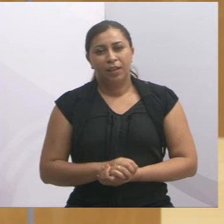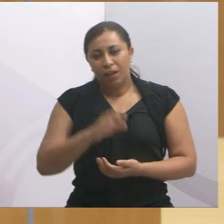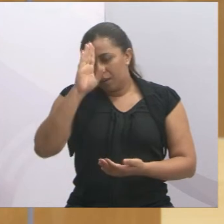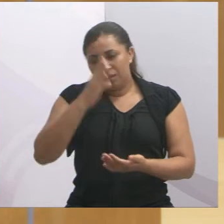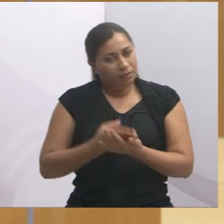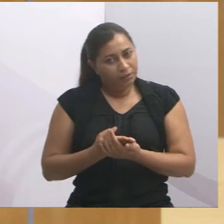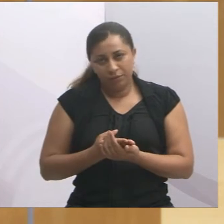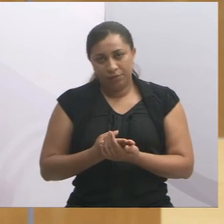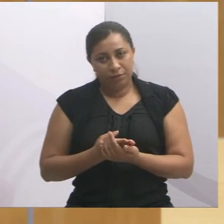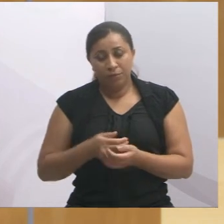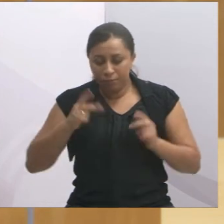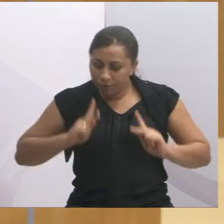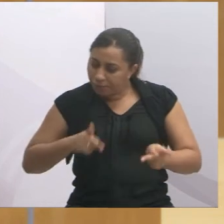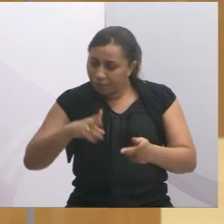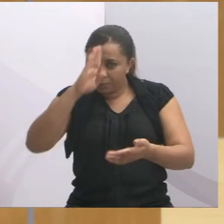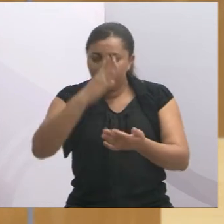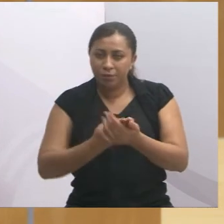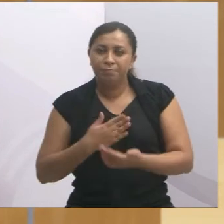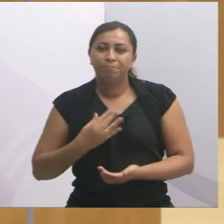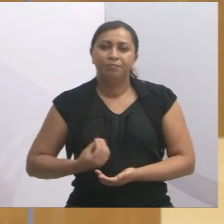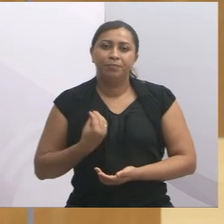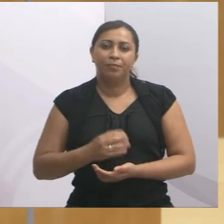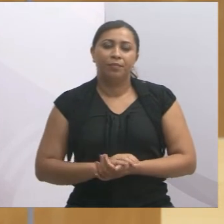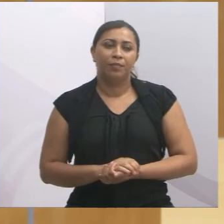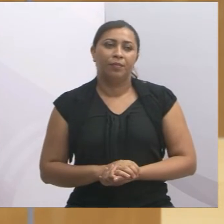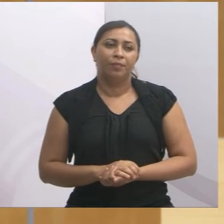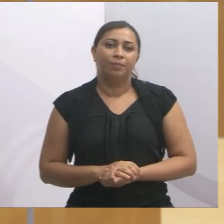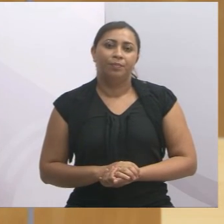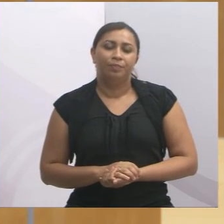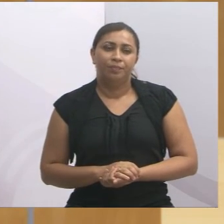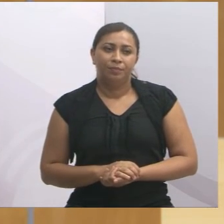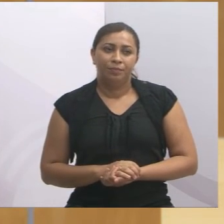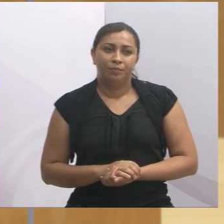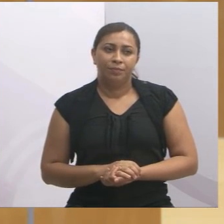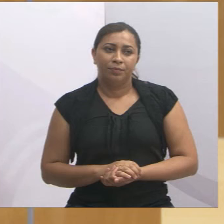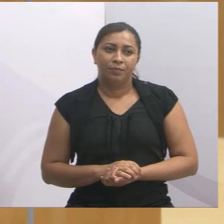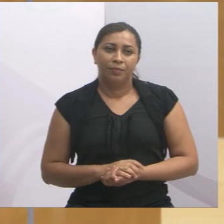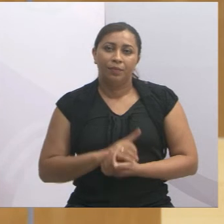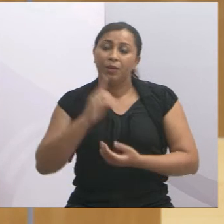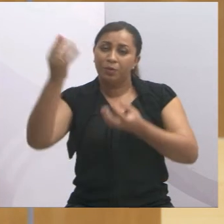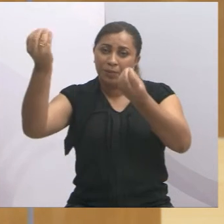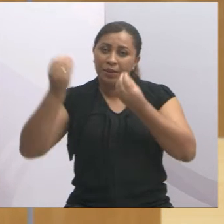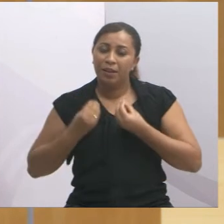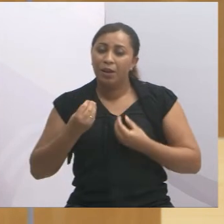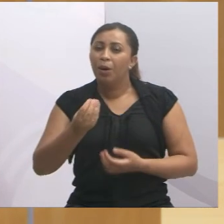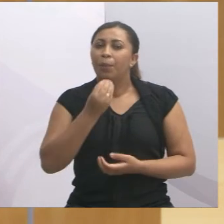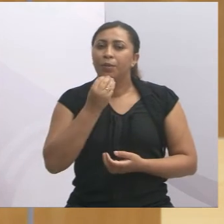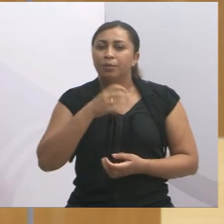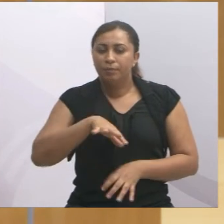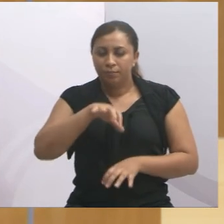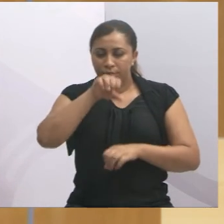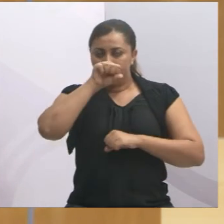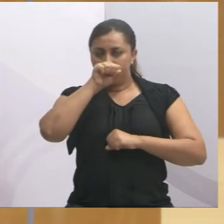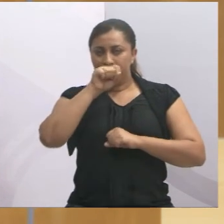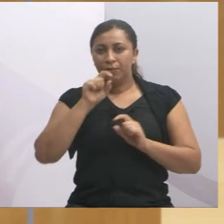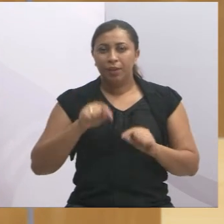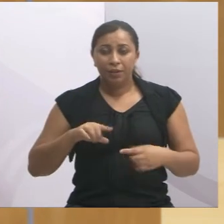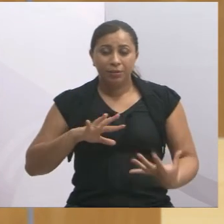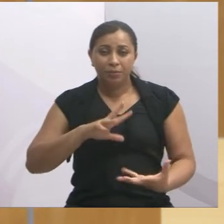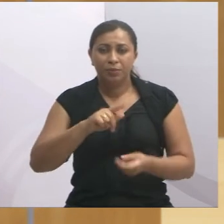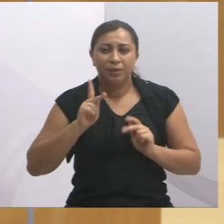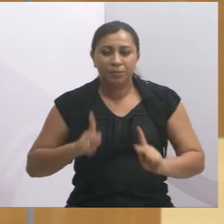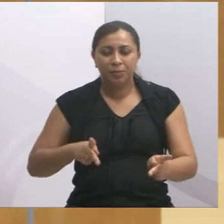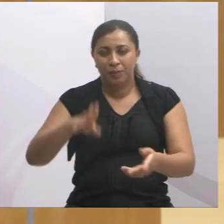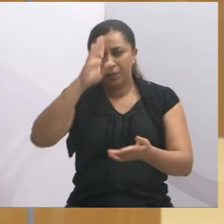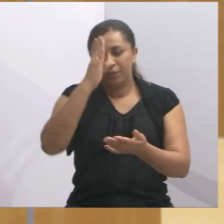de não acreditar não, eu sempre vou acreditar na minha vida, enquanto Deus, me der a oportunidade de eu estar respirando nessa terra aqui, eu vou